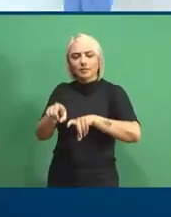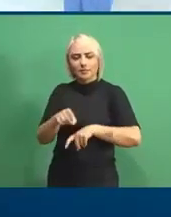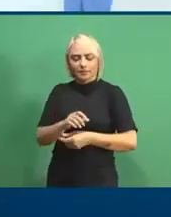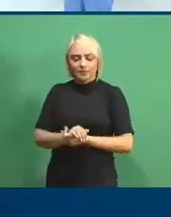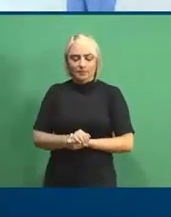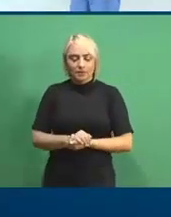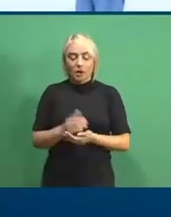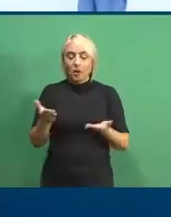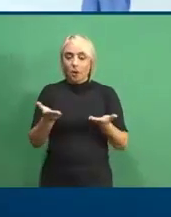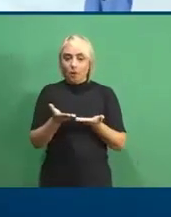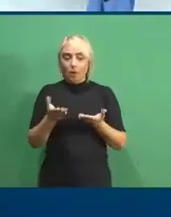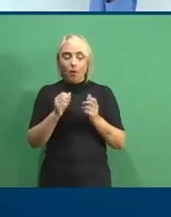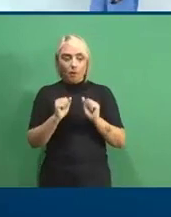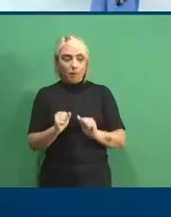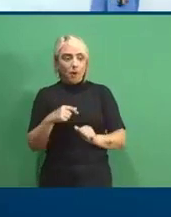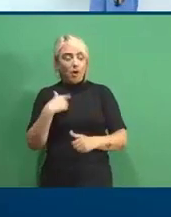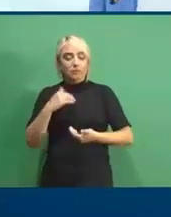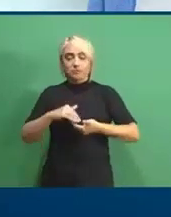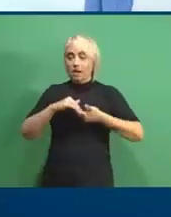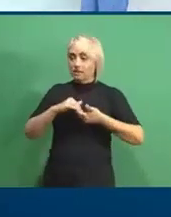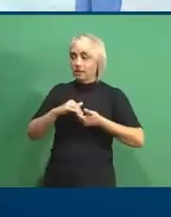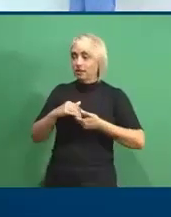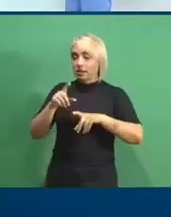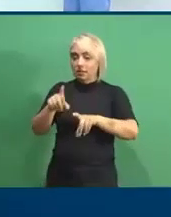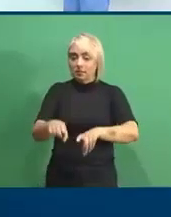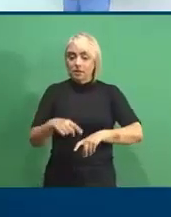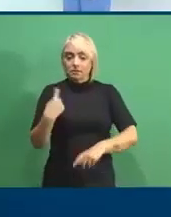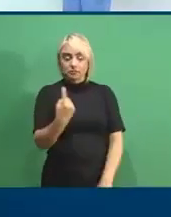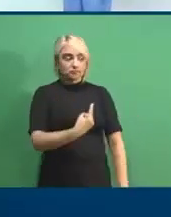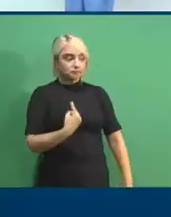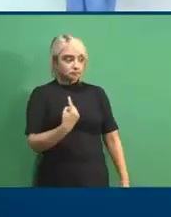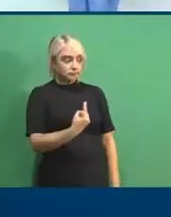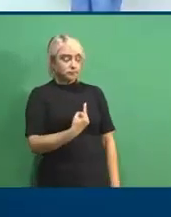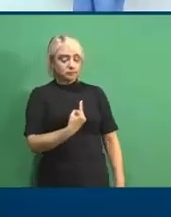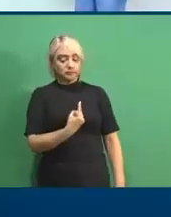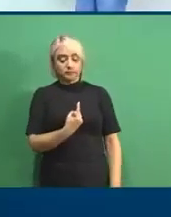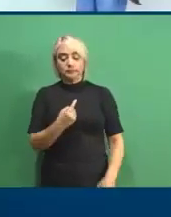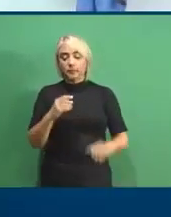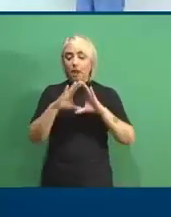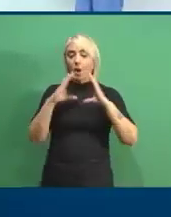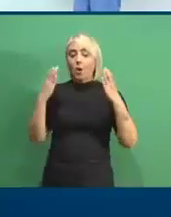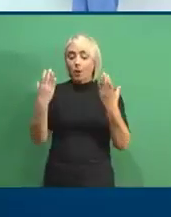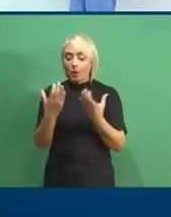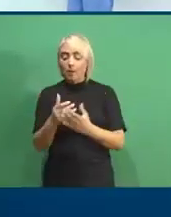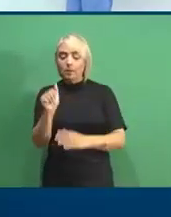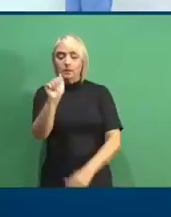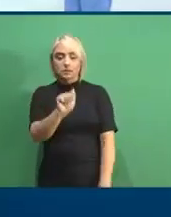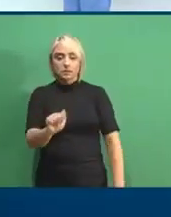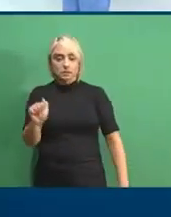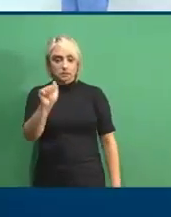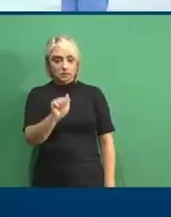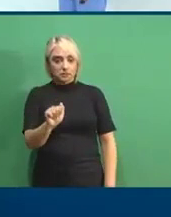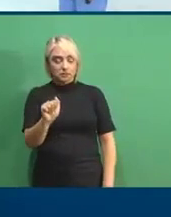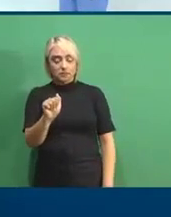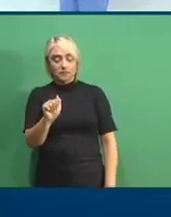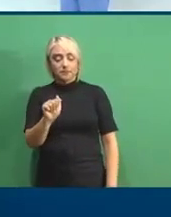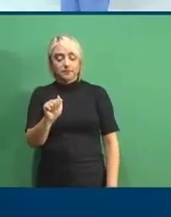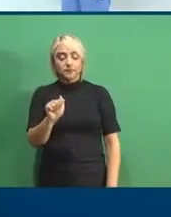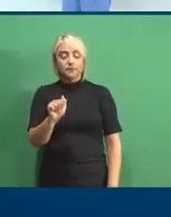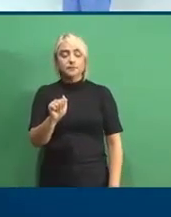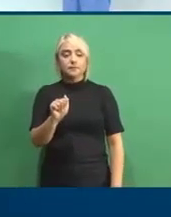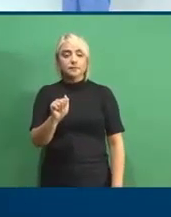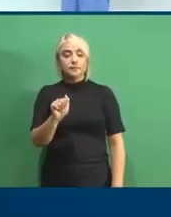Hoje, podem se tornar nossos parceiros tanto produtores individuais como cooperativas, associações